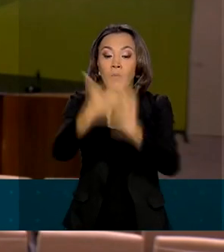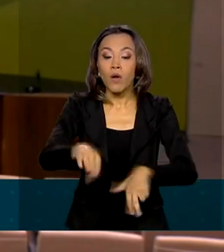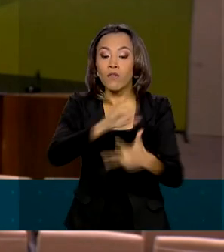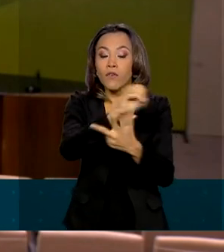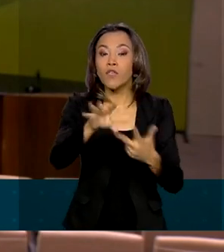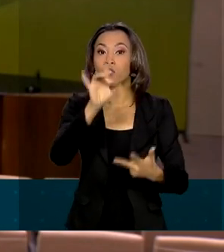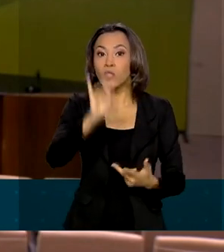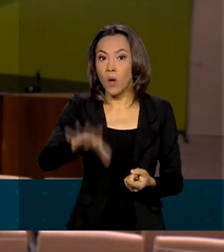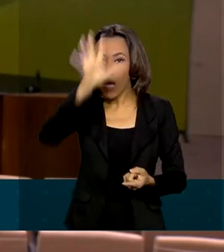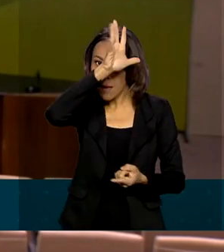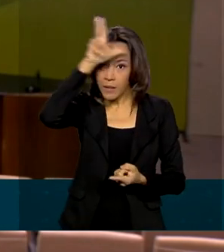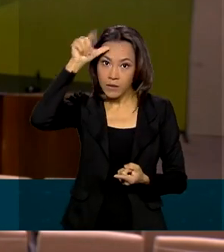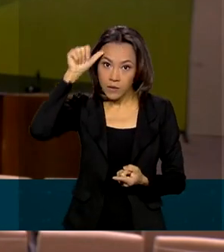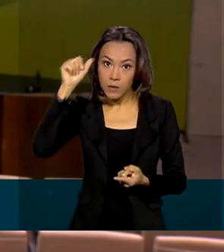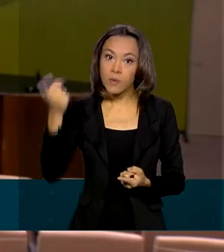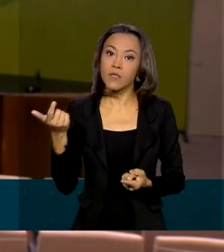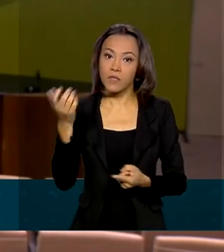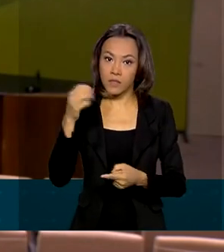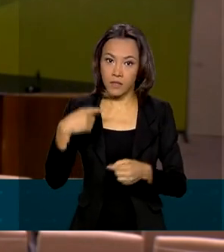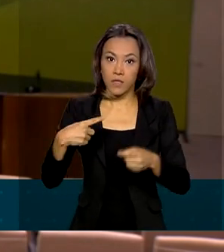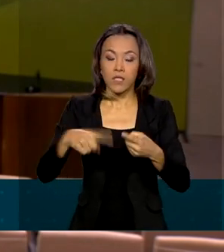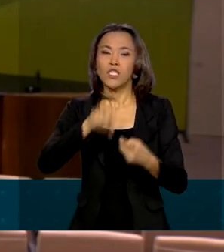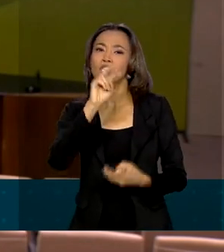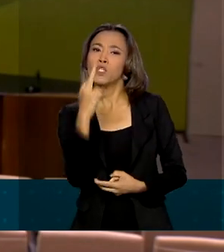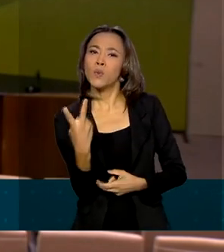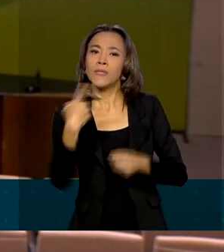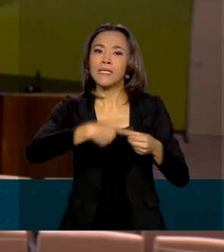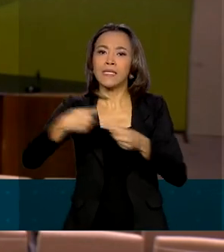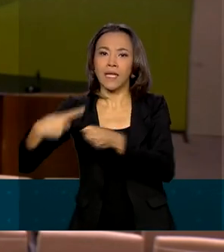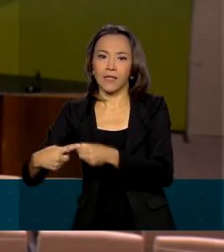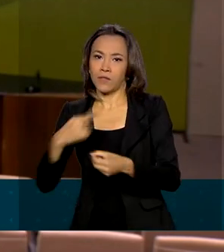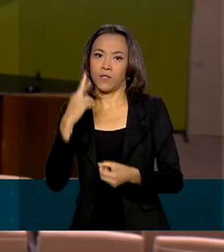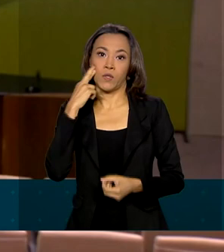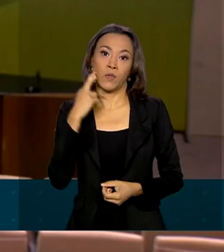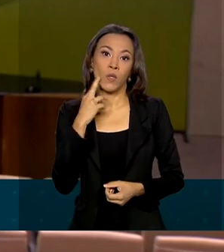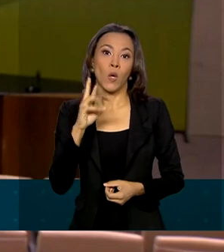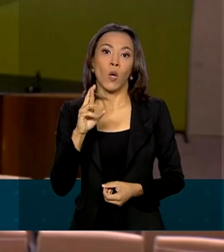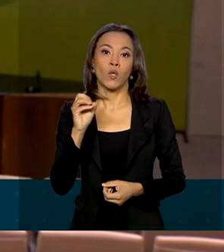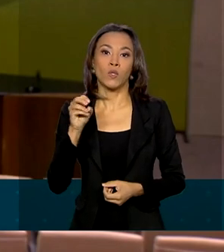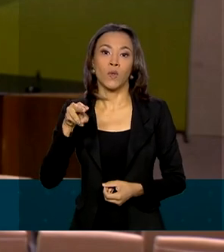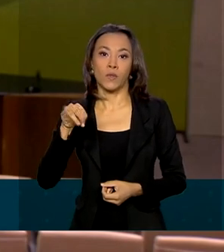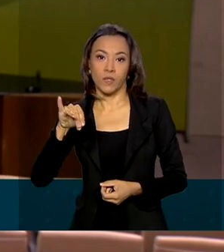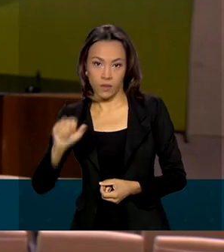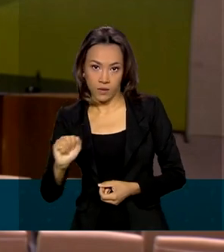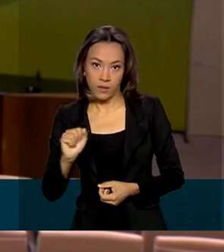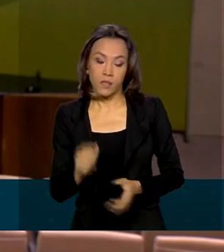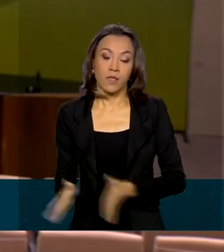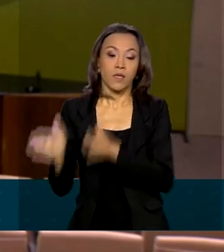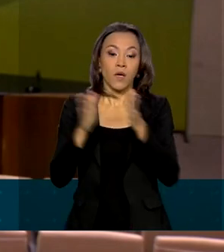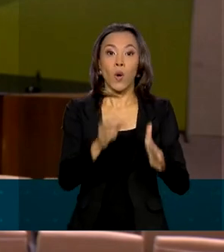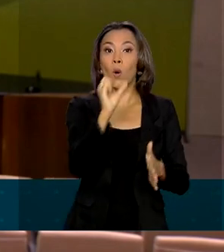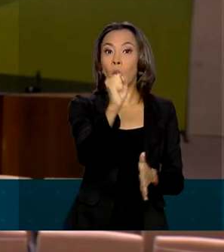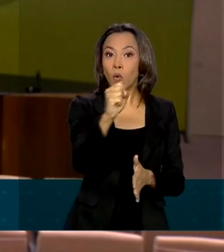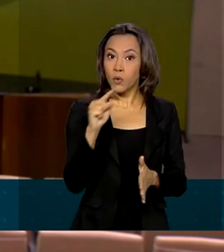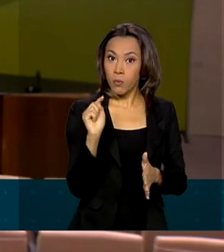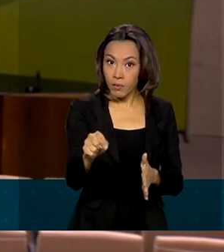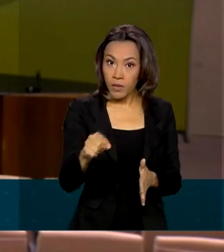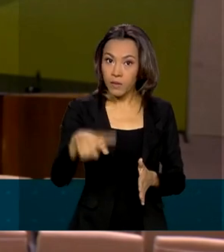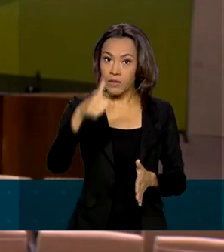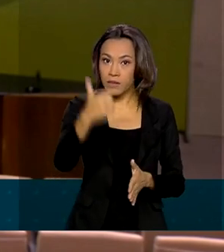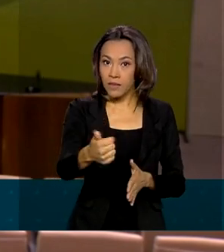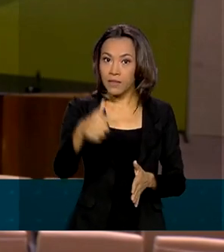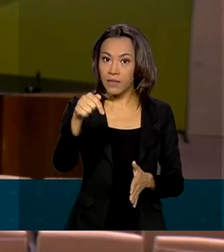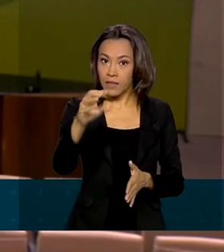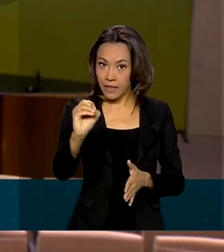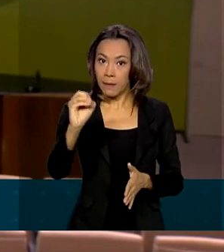no estado do Amazonas e em duas cidades de Rondônia. Além disso, 8.180 pessoas que pediram o adiamento por